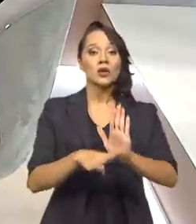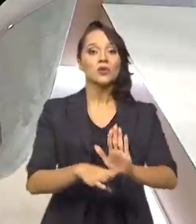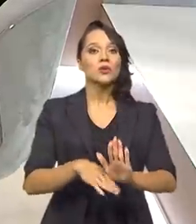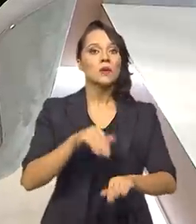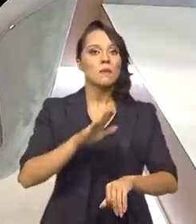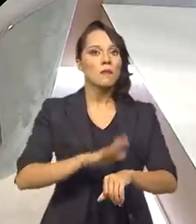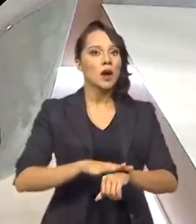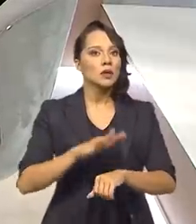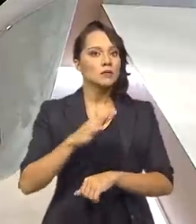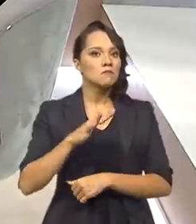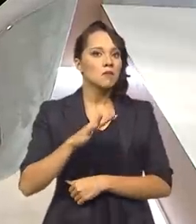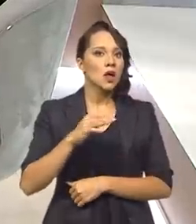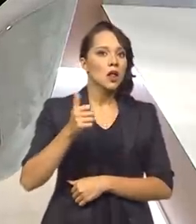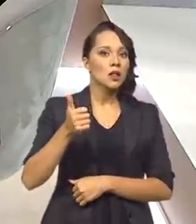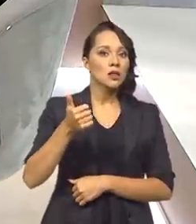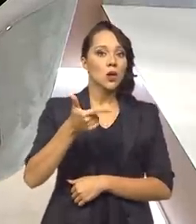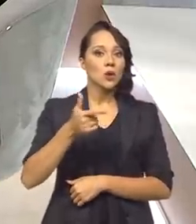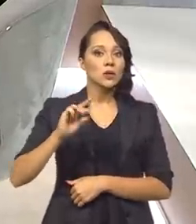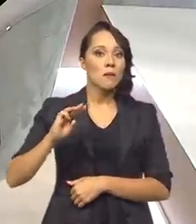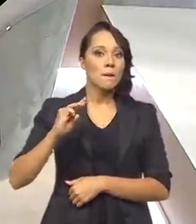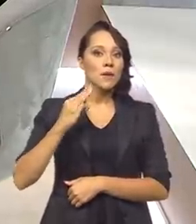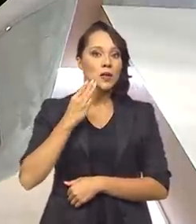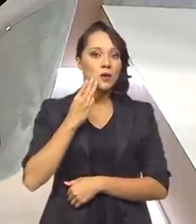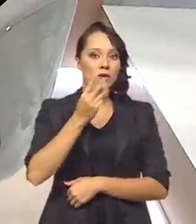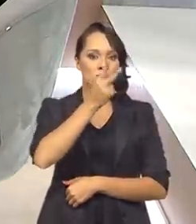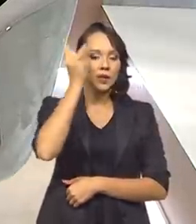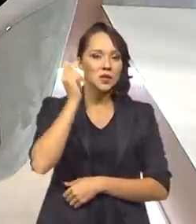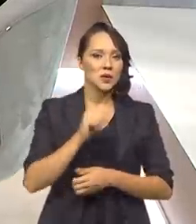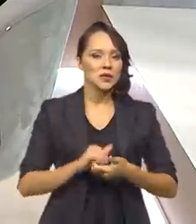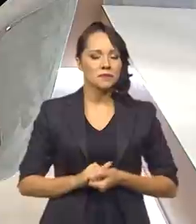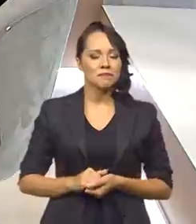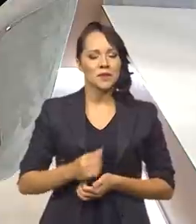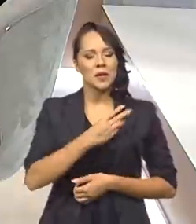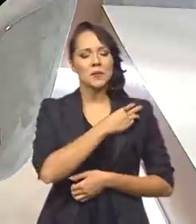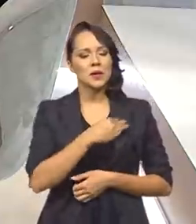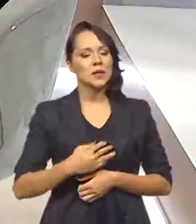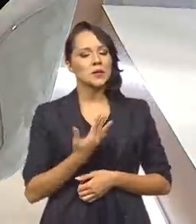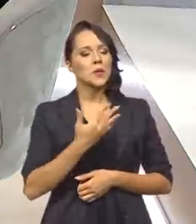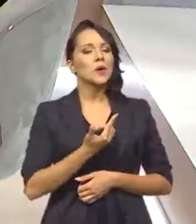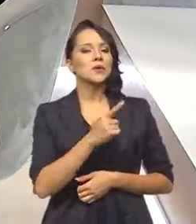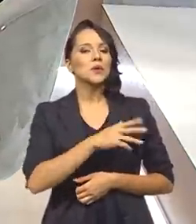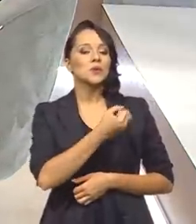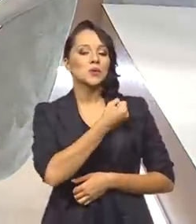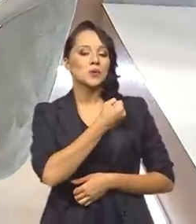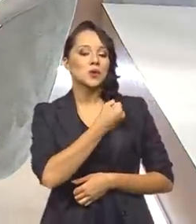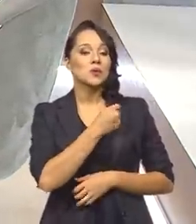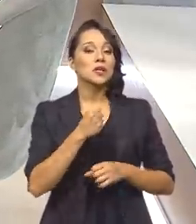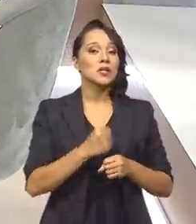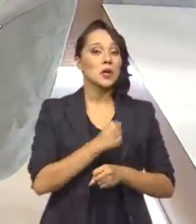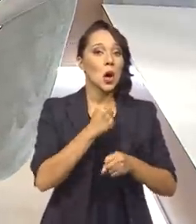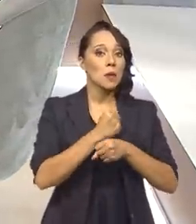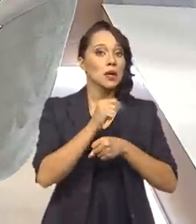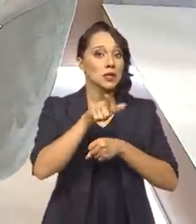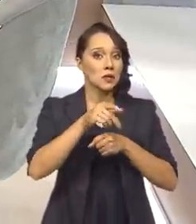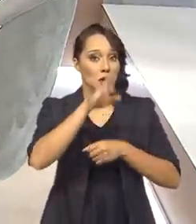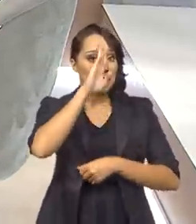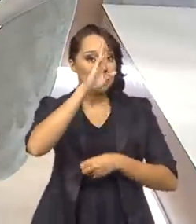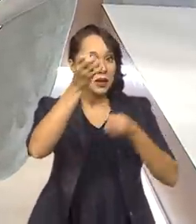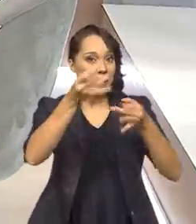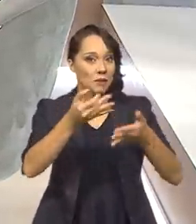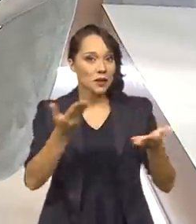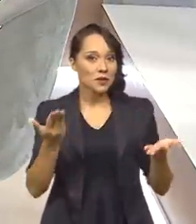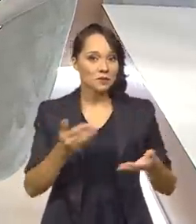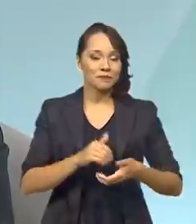mais ou menos 12 milhões de pessoas. Ministro, quais outros números dessa grande obra o senhor poderia destacar para a gente?